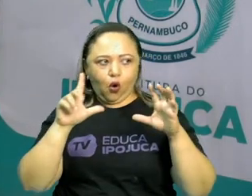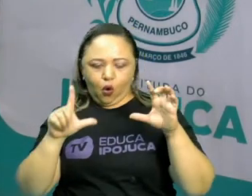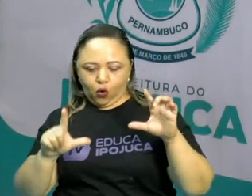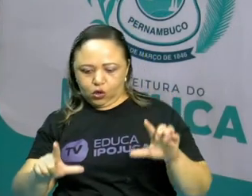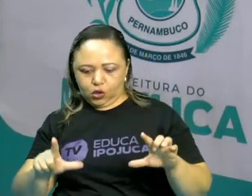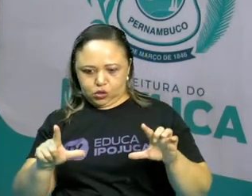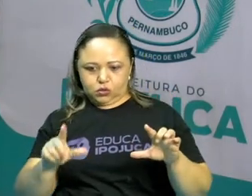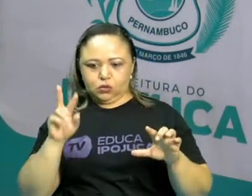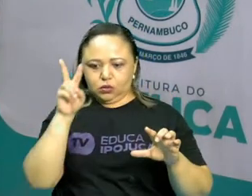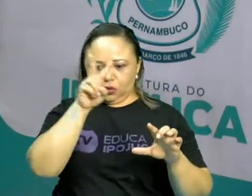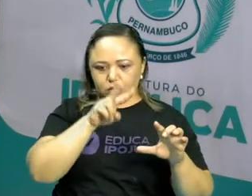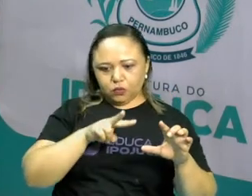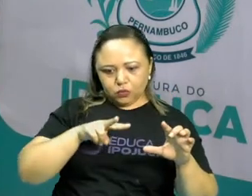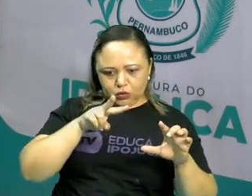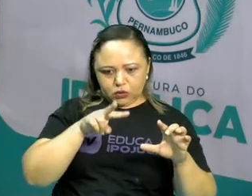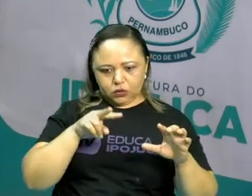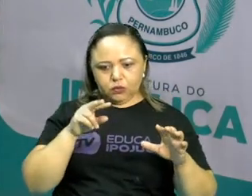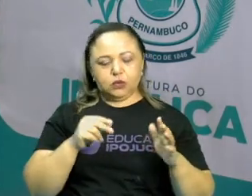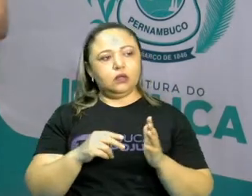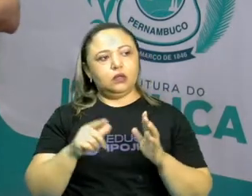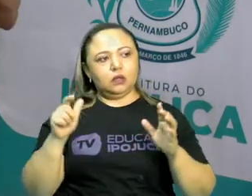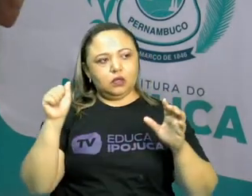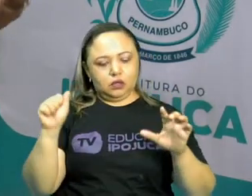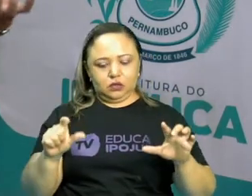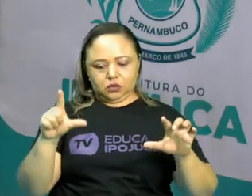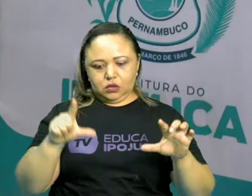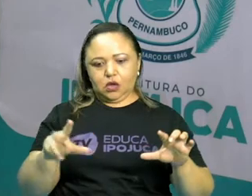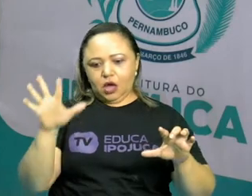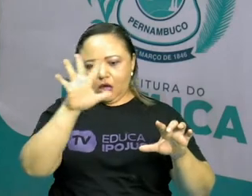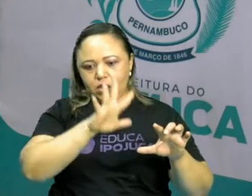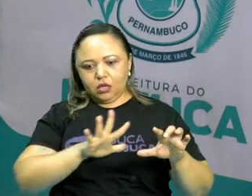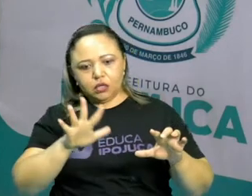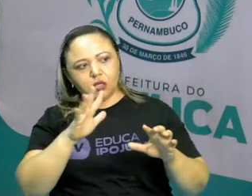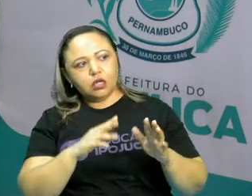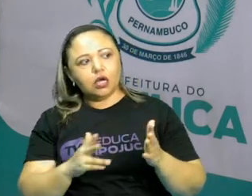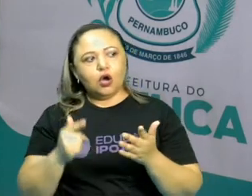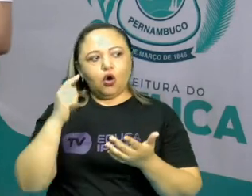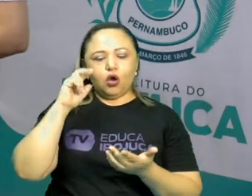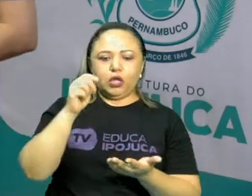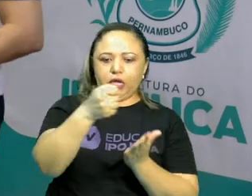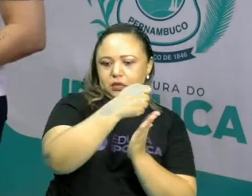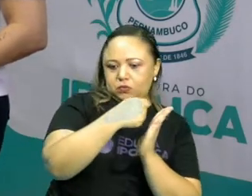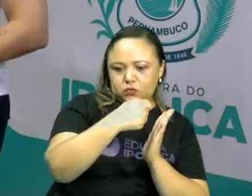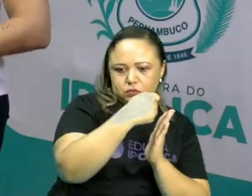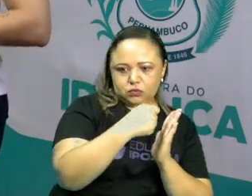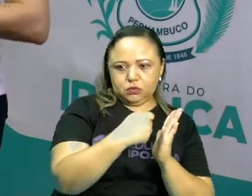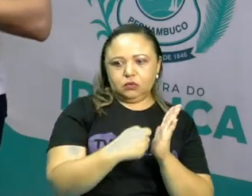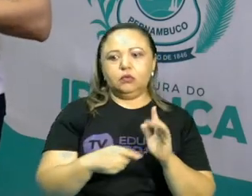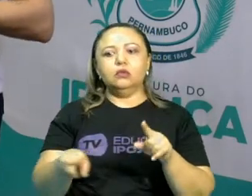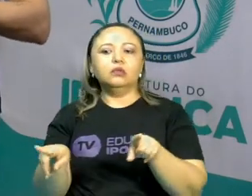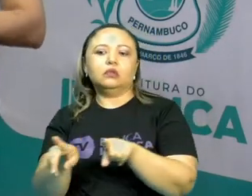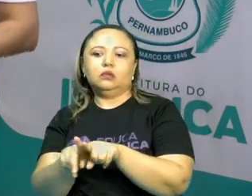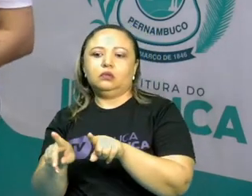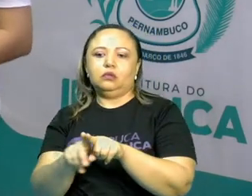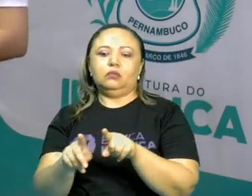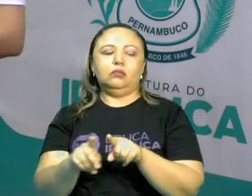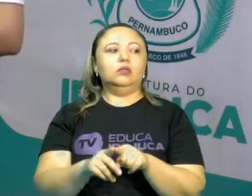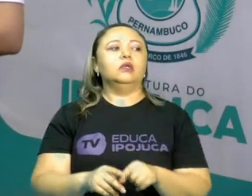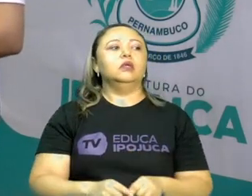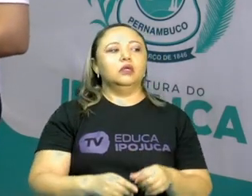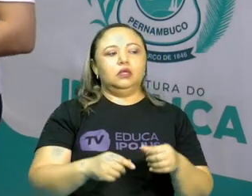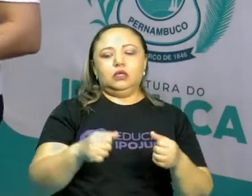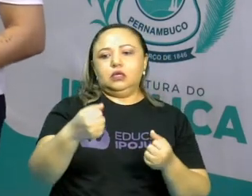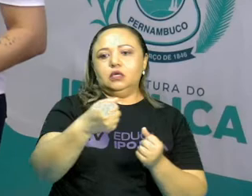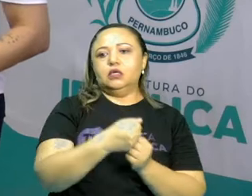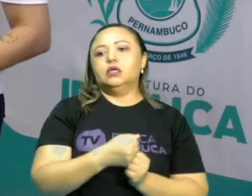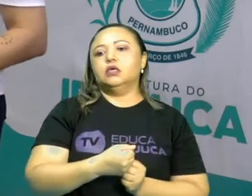escrita, desculpem, e a parte imagética, tá certo? E explique o humor e